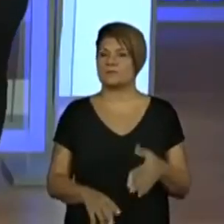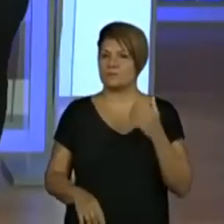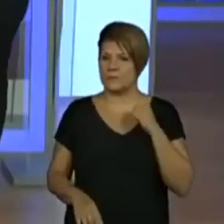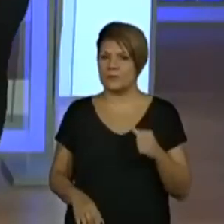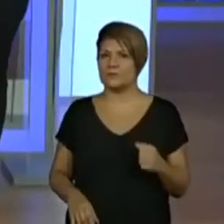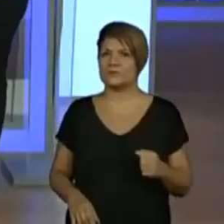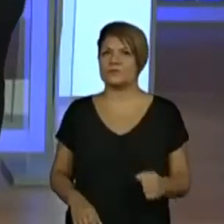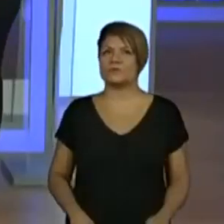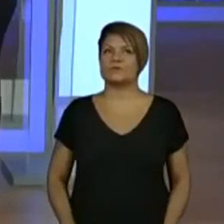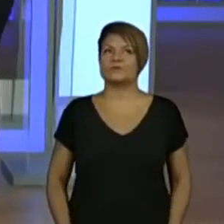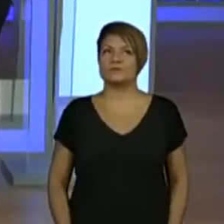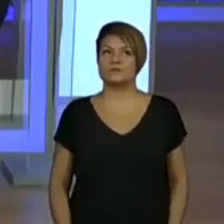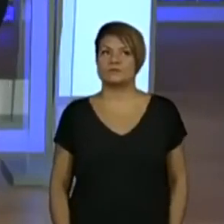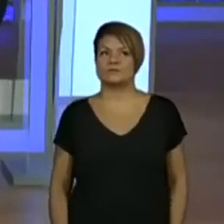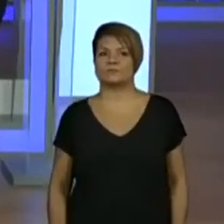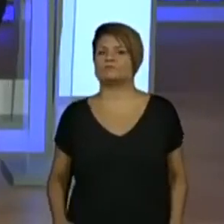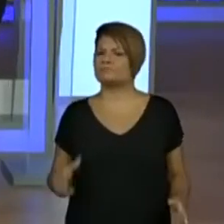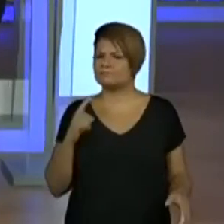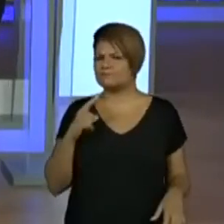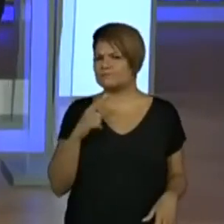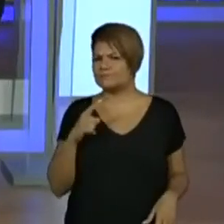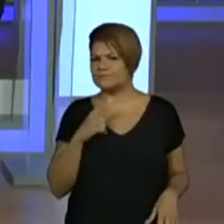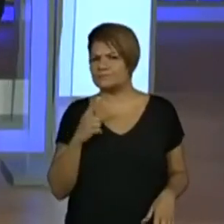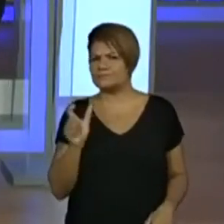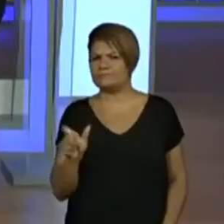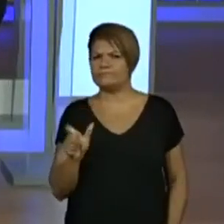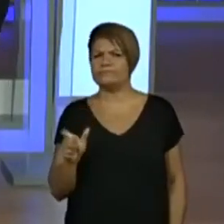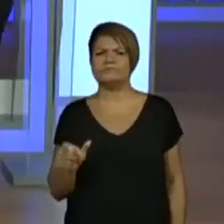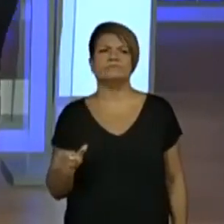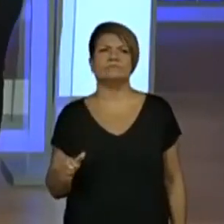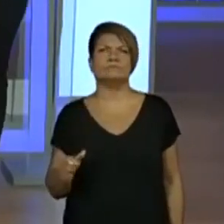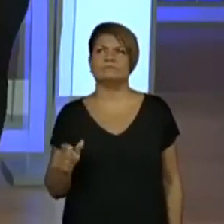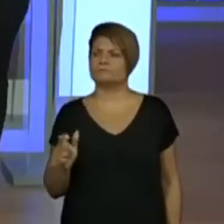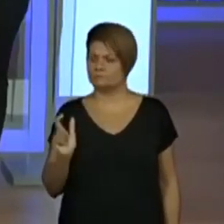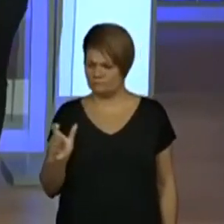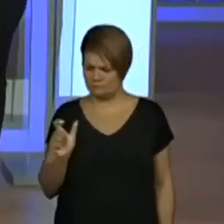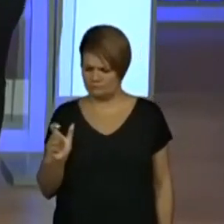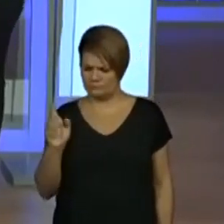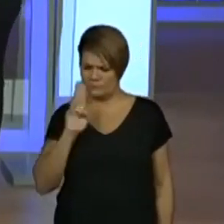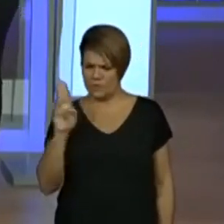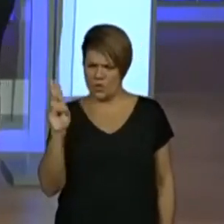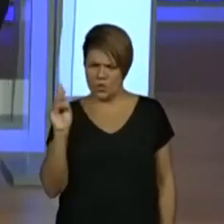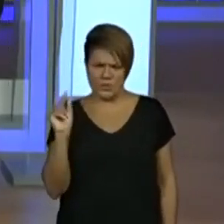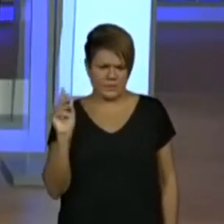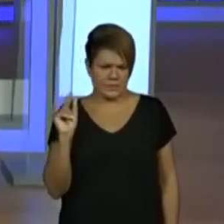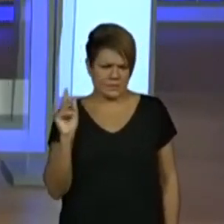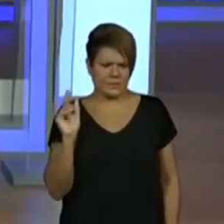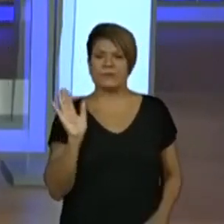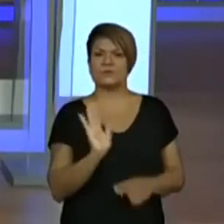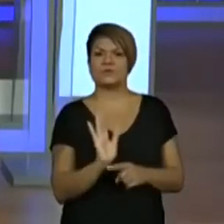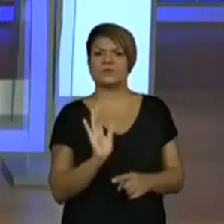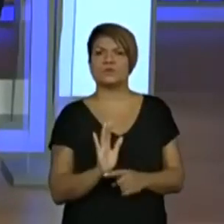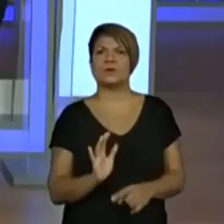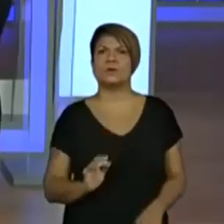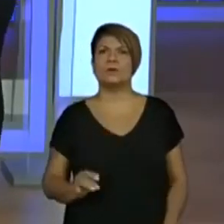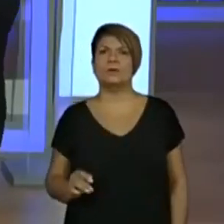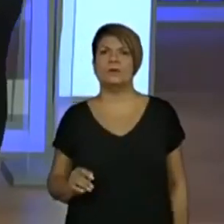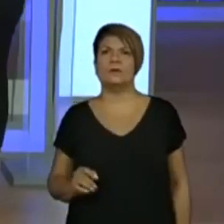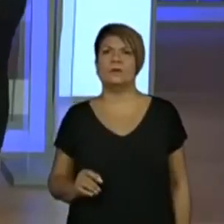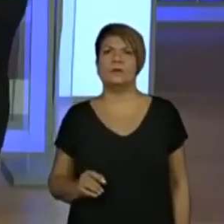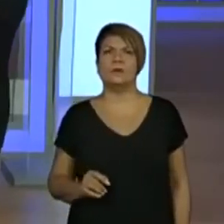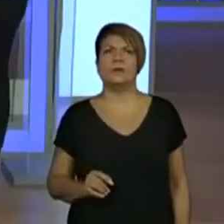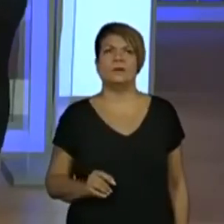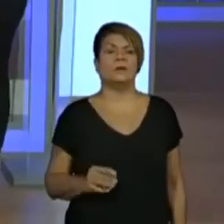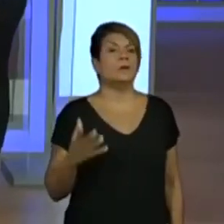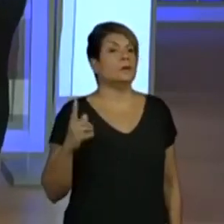Quais são as duas letras que Será que tem alguma palavra? Professor, tem alguma palavrinha que ajuda? Algum nome? Vamos ver. Tem um nome